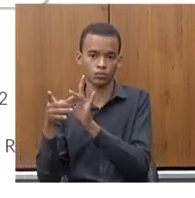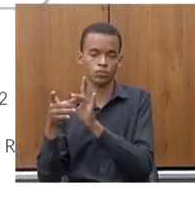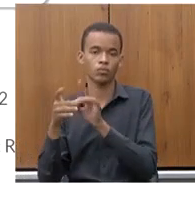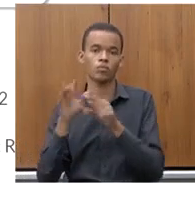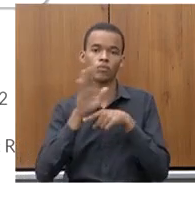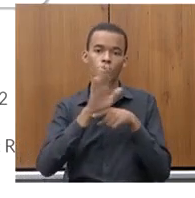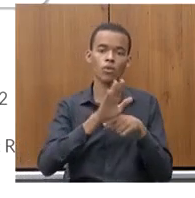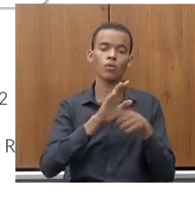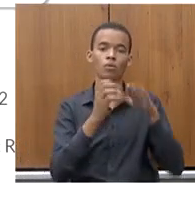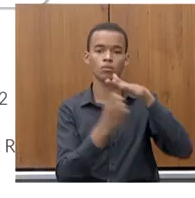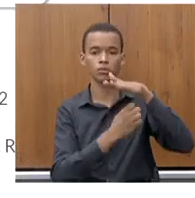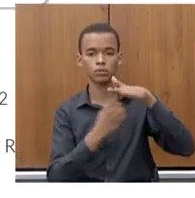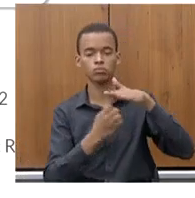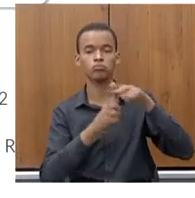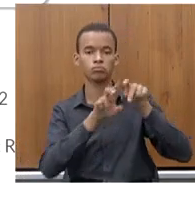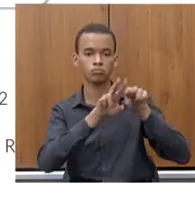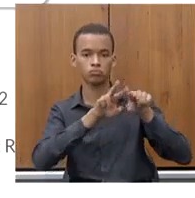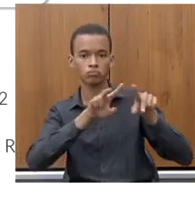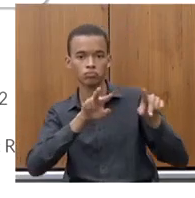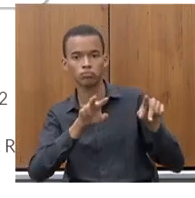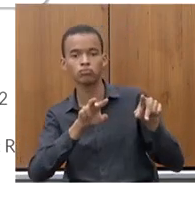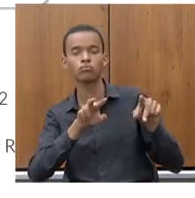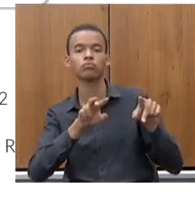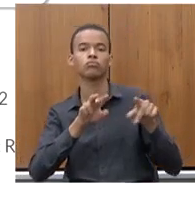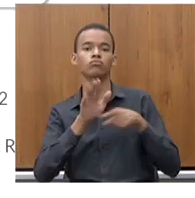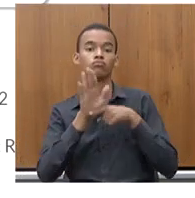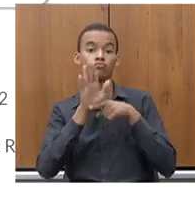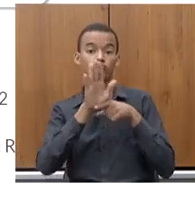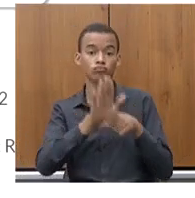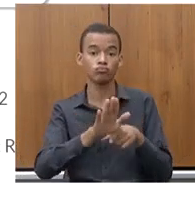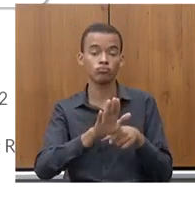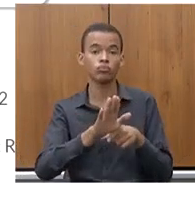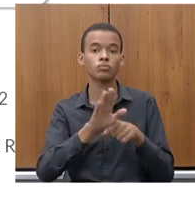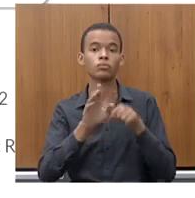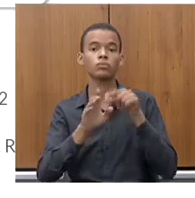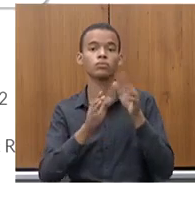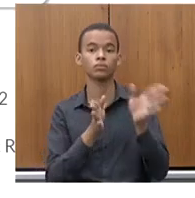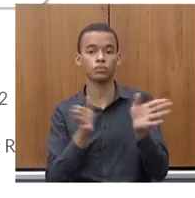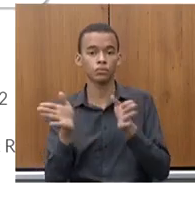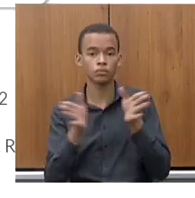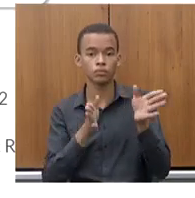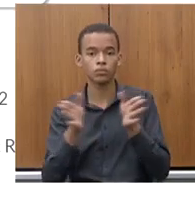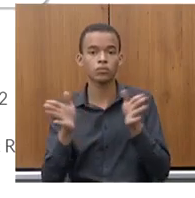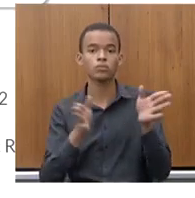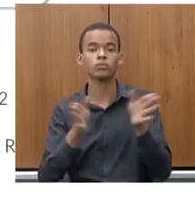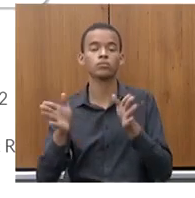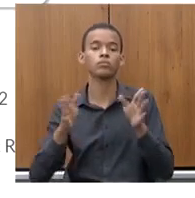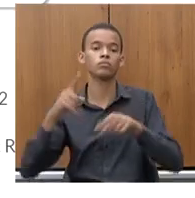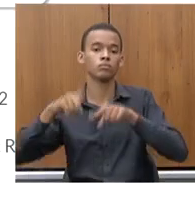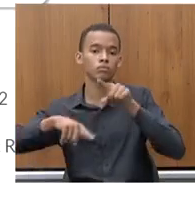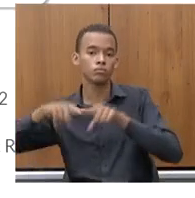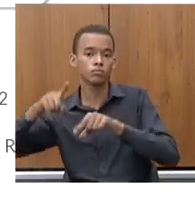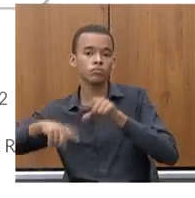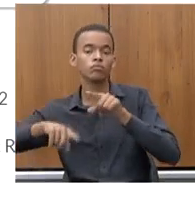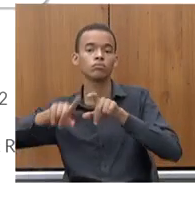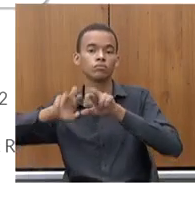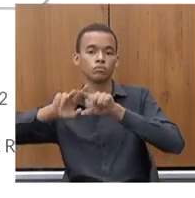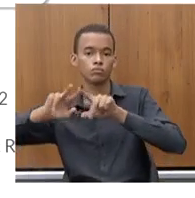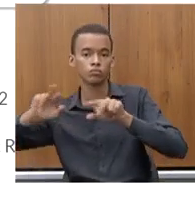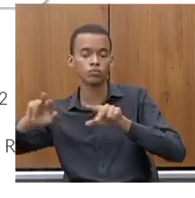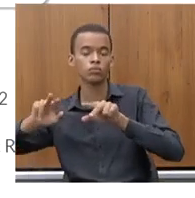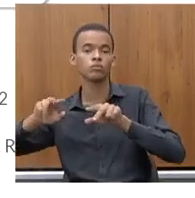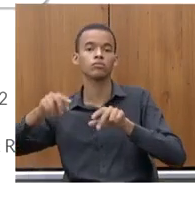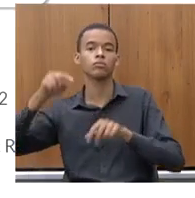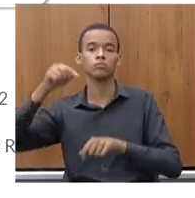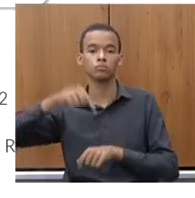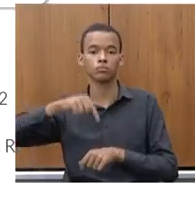eventualmente não tivessem uma ICT, pudessem ter acesso a recursos. A ideia aqui é que